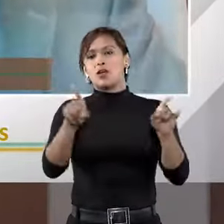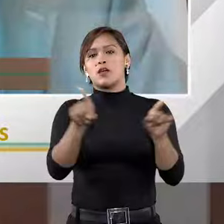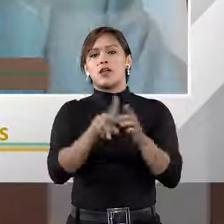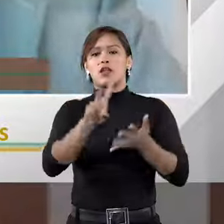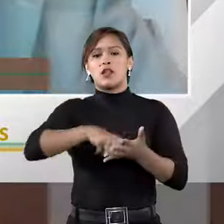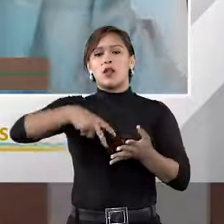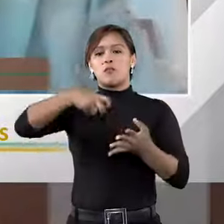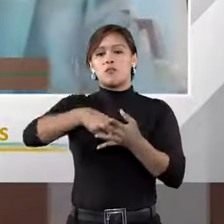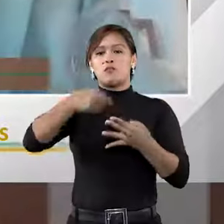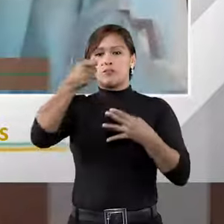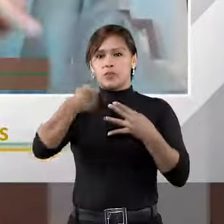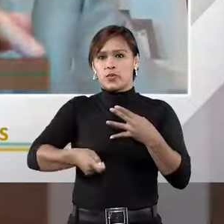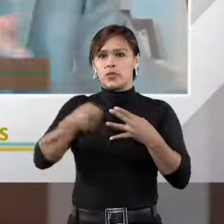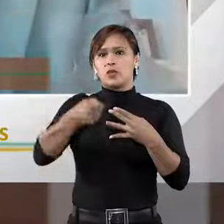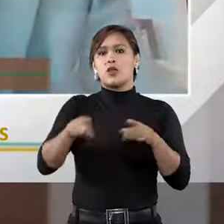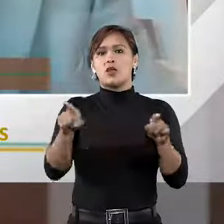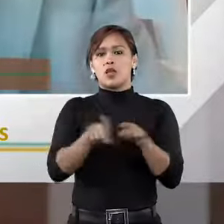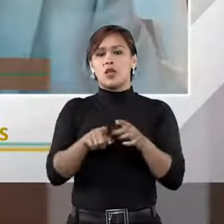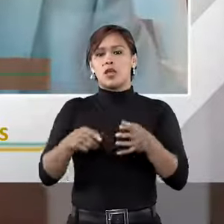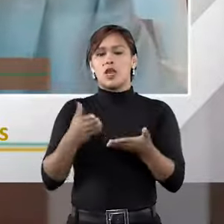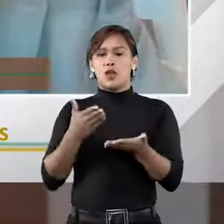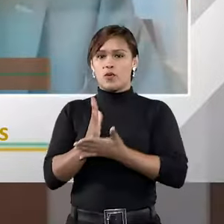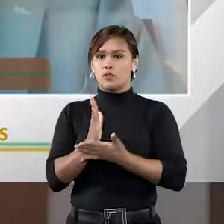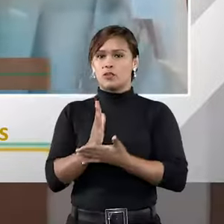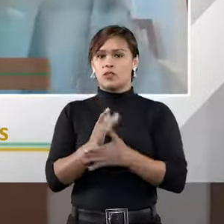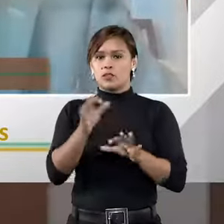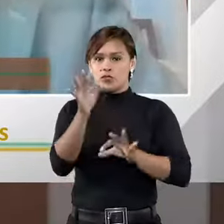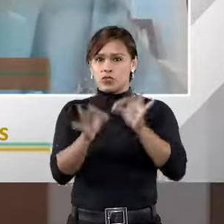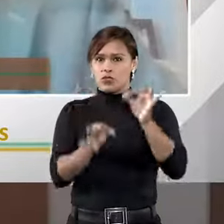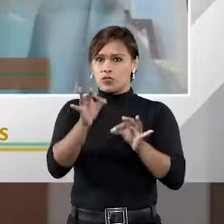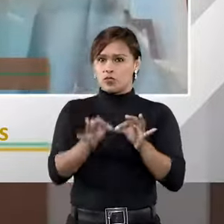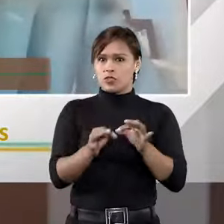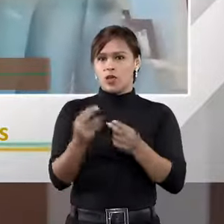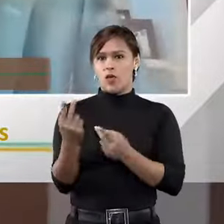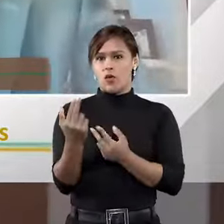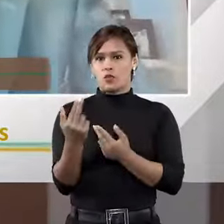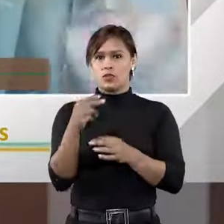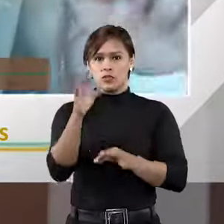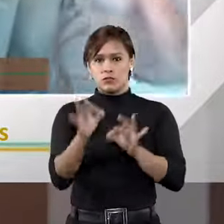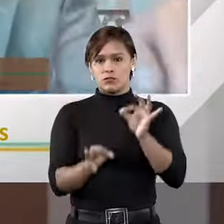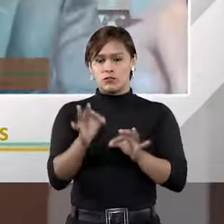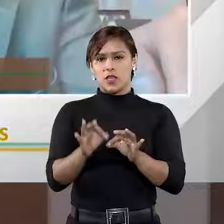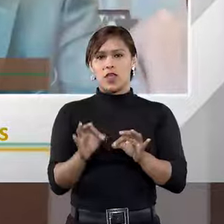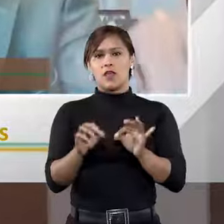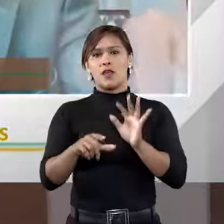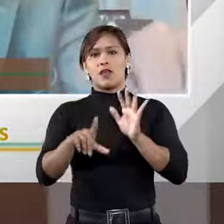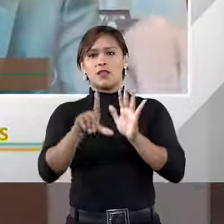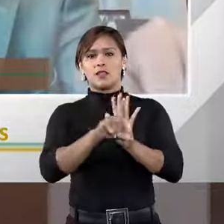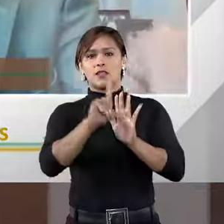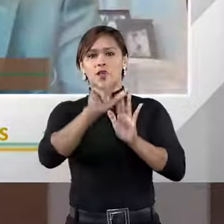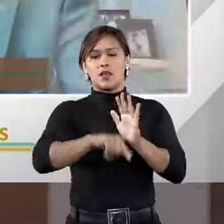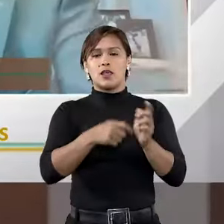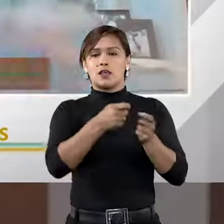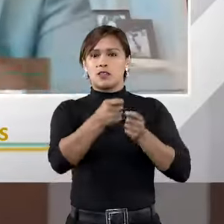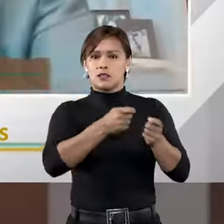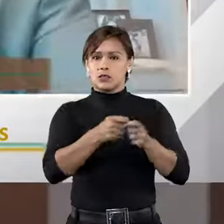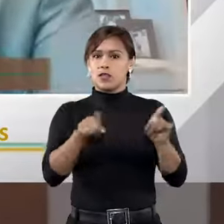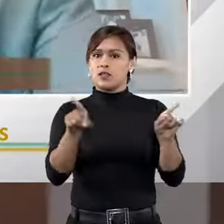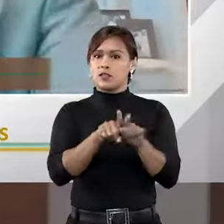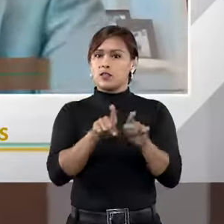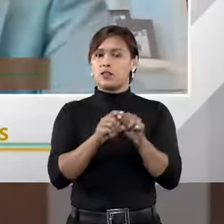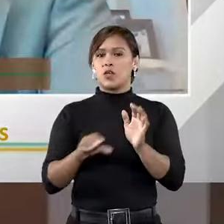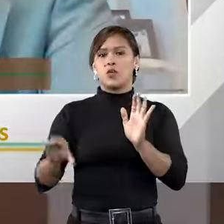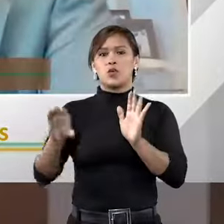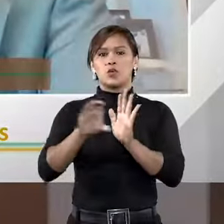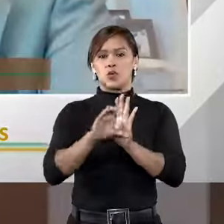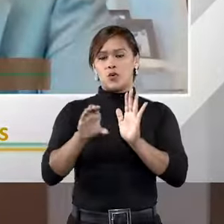condenatória, será título executivo e daí diz judicial, título executivo judicial. Isso está na lei da arbitragem e está também no